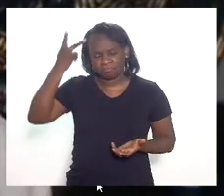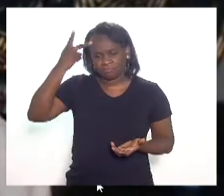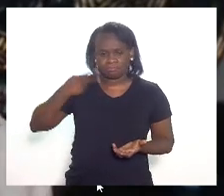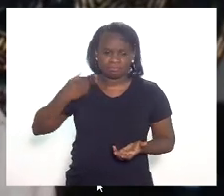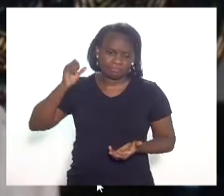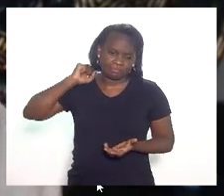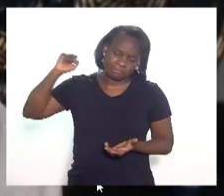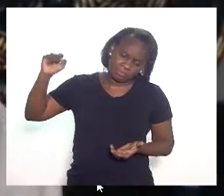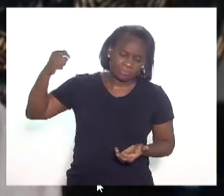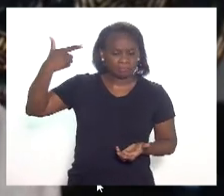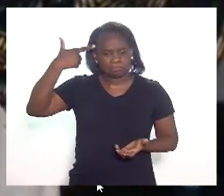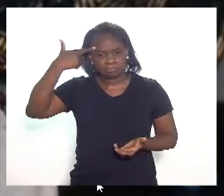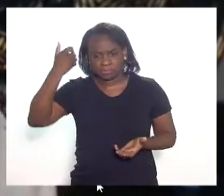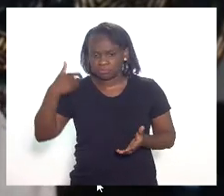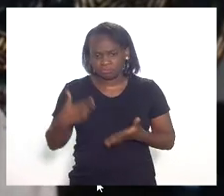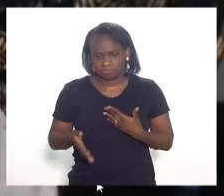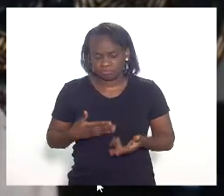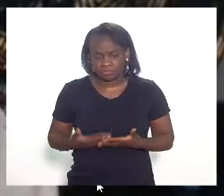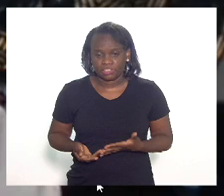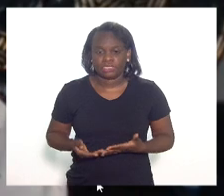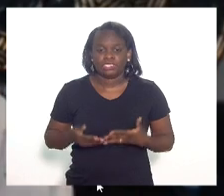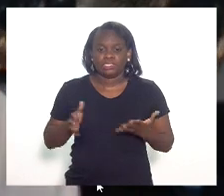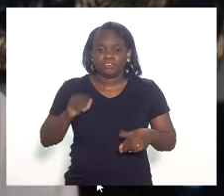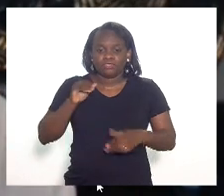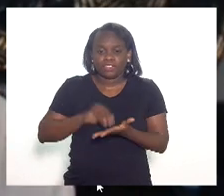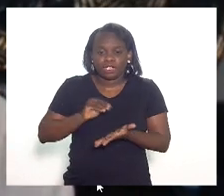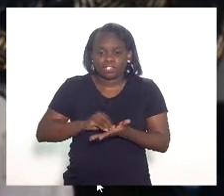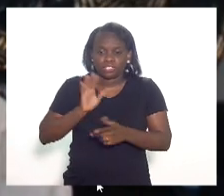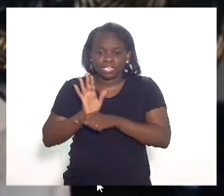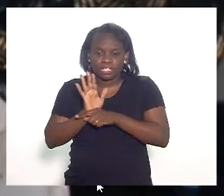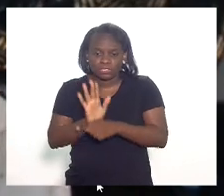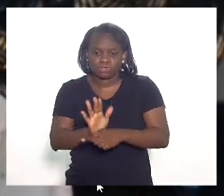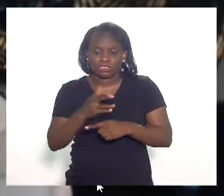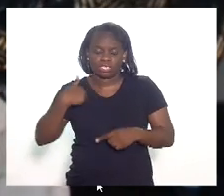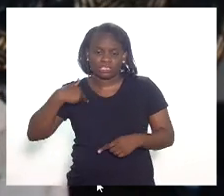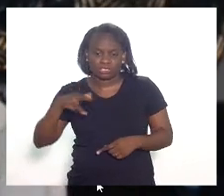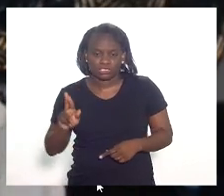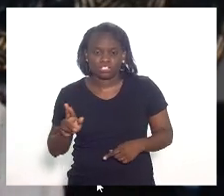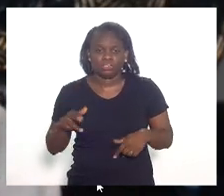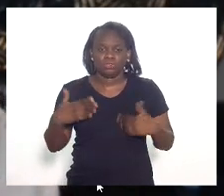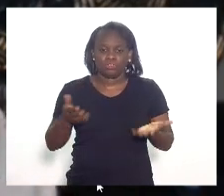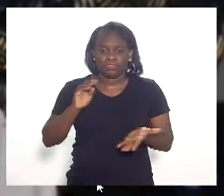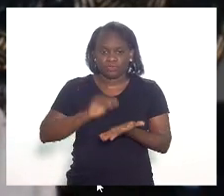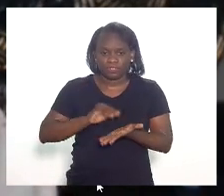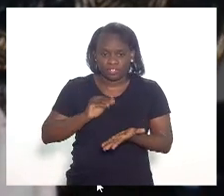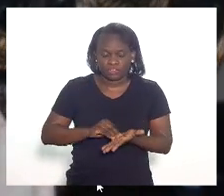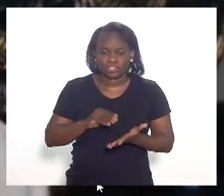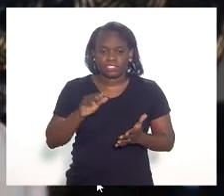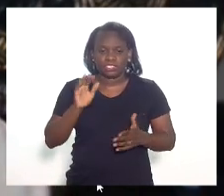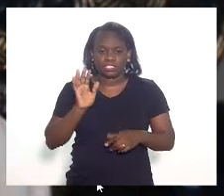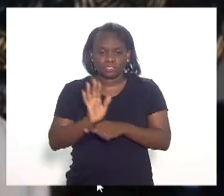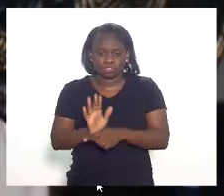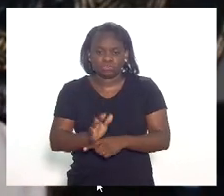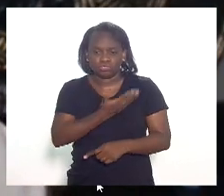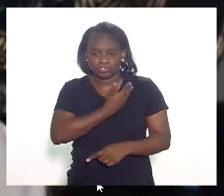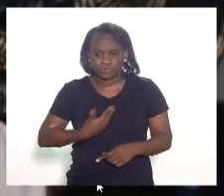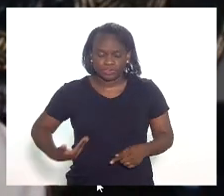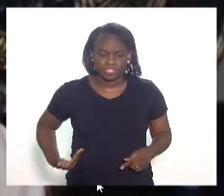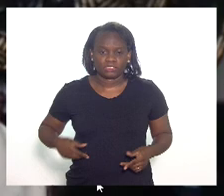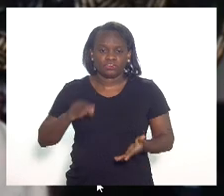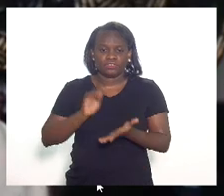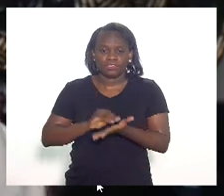A falta de amparo religioso, a falta de amparo do governo,